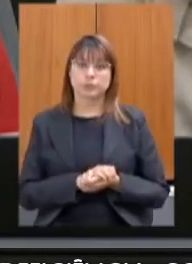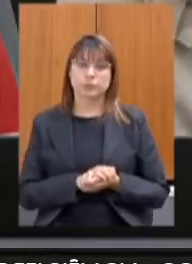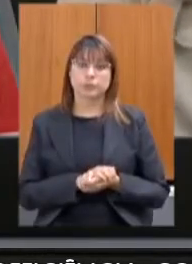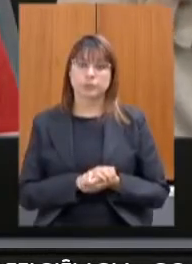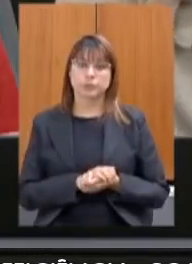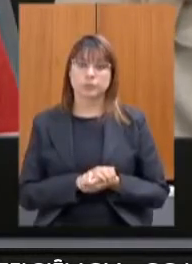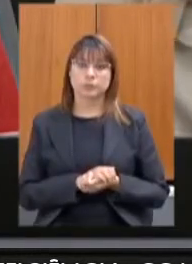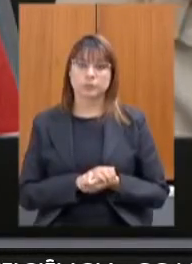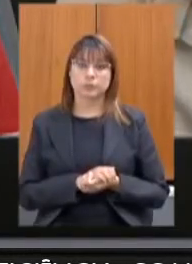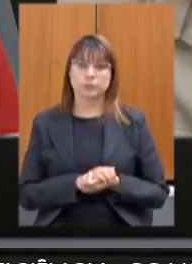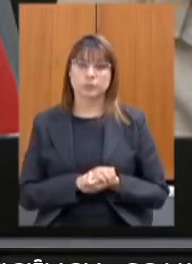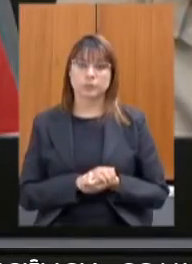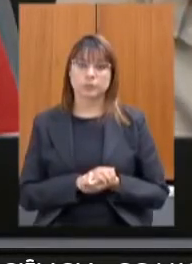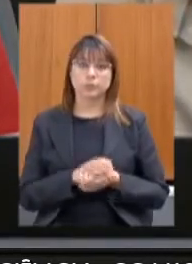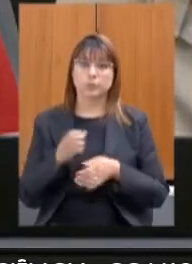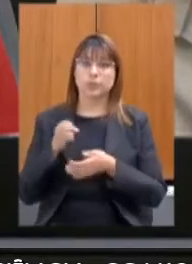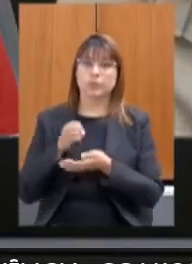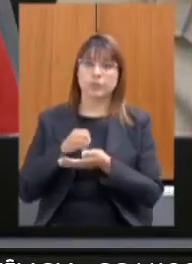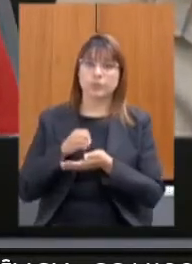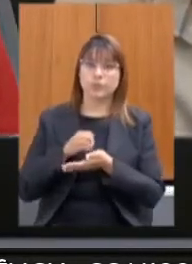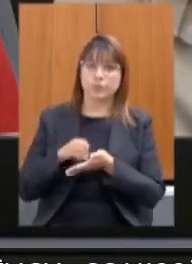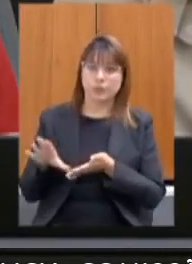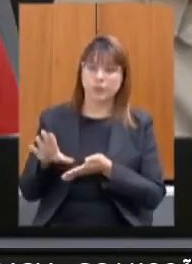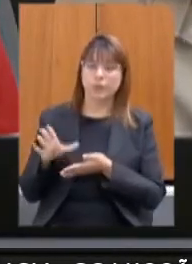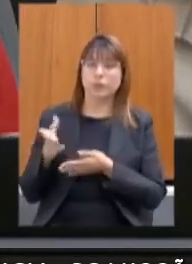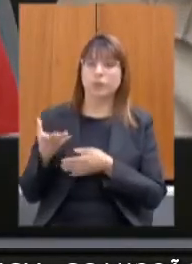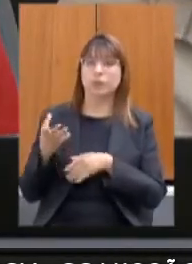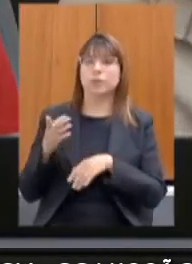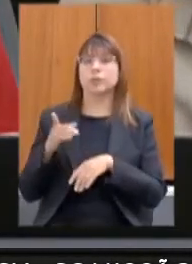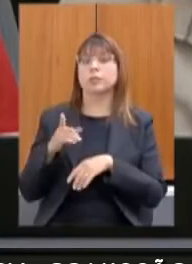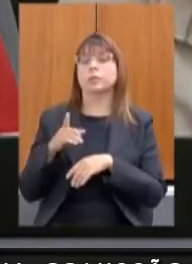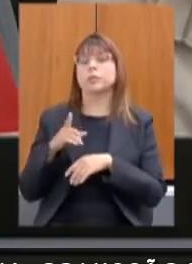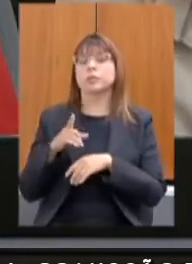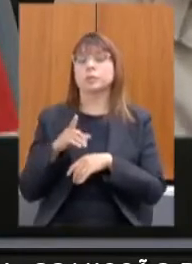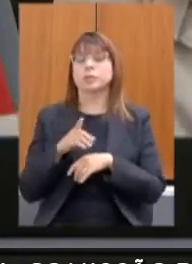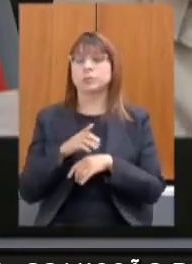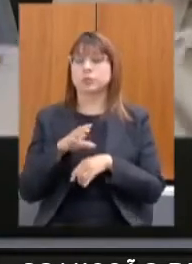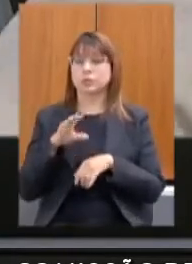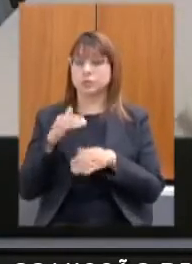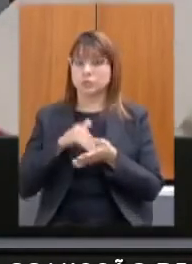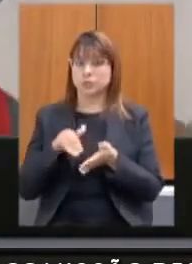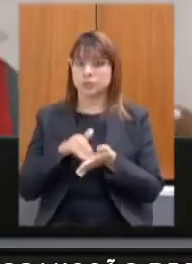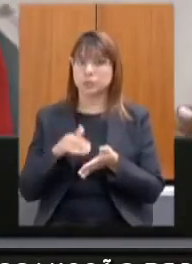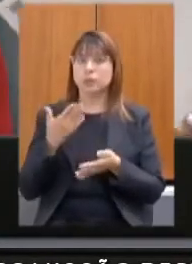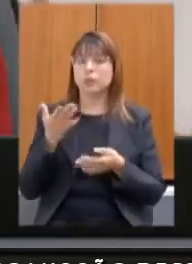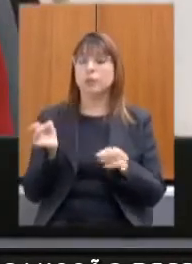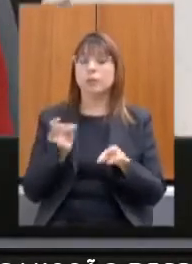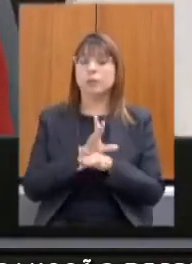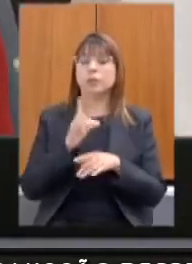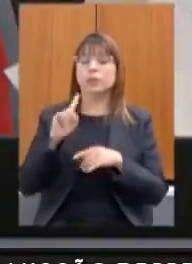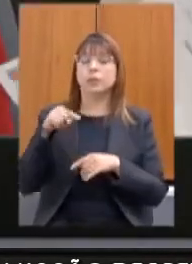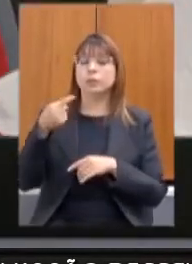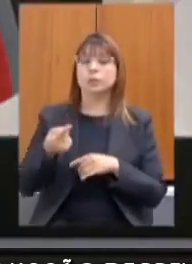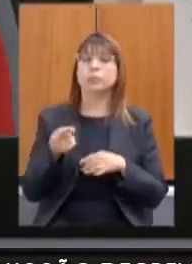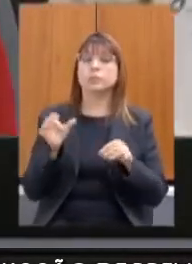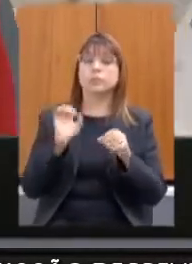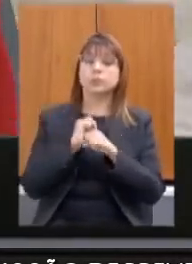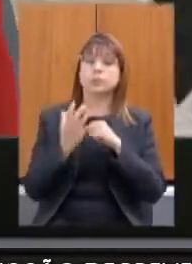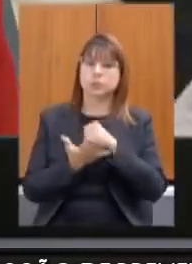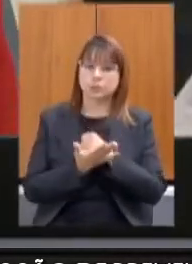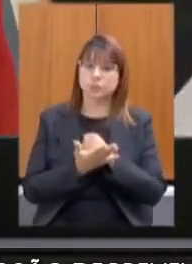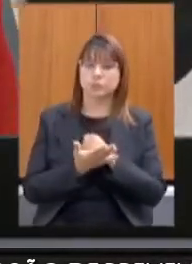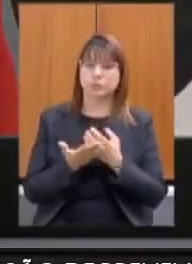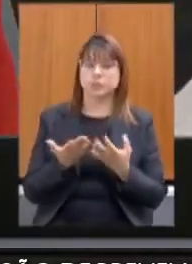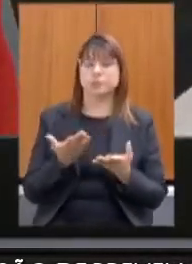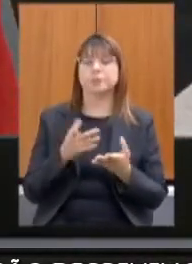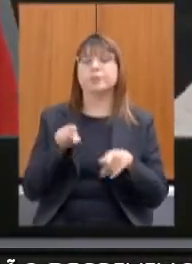seja encaminhada a CEDES quais as ações estão sendo planejadas para o pós-pandemia do Celinho do Citrocel